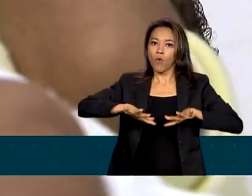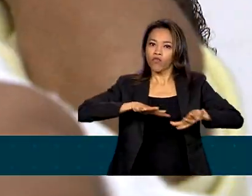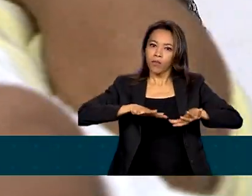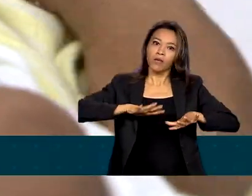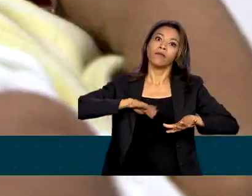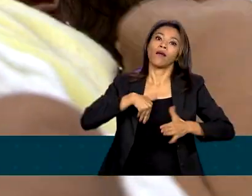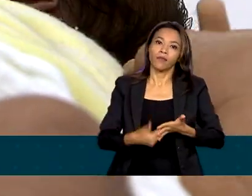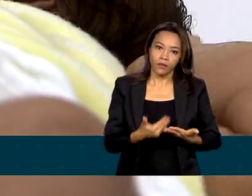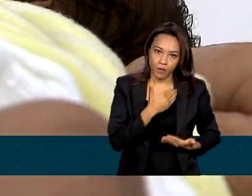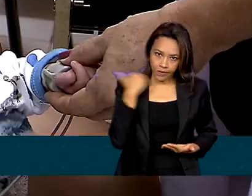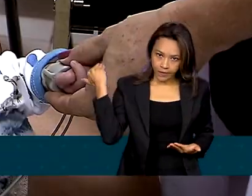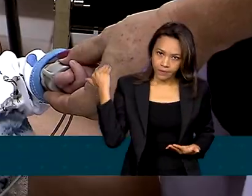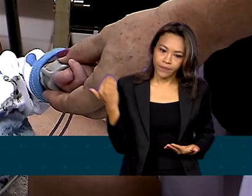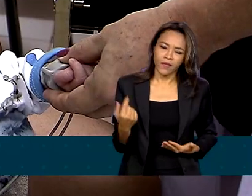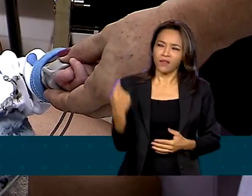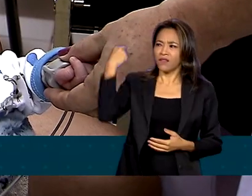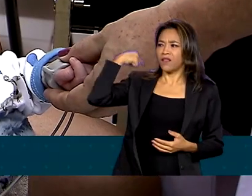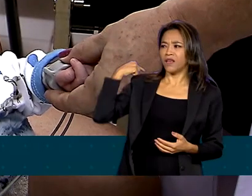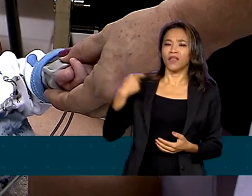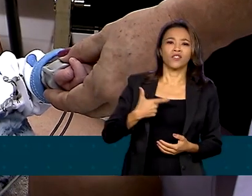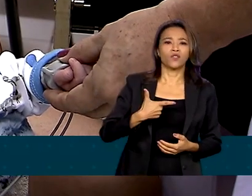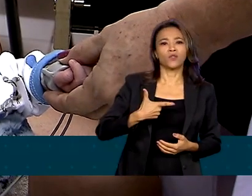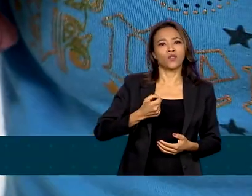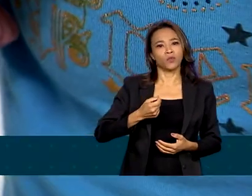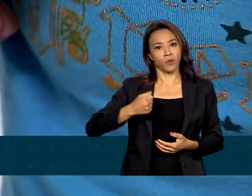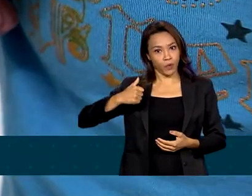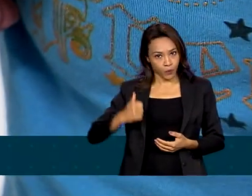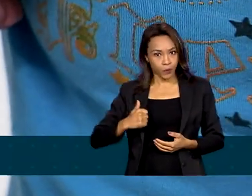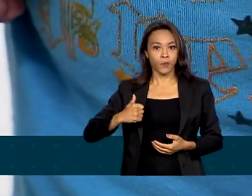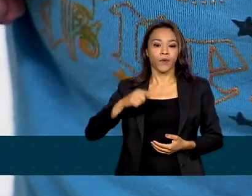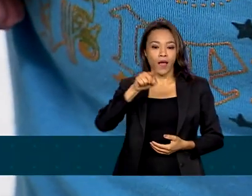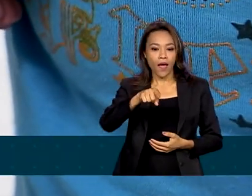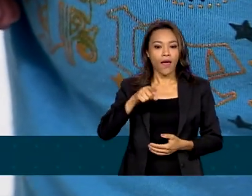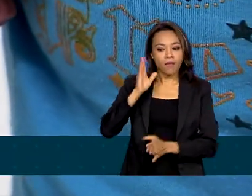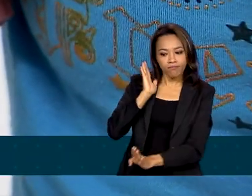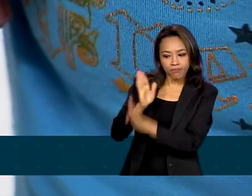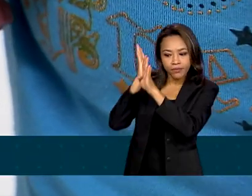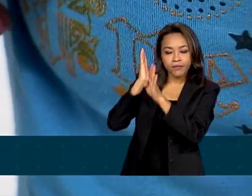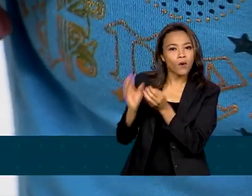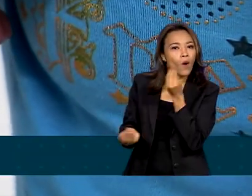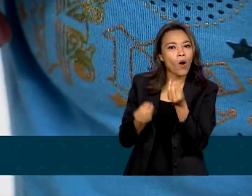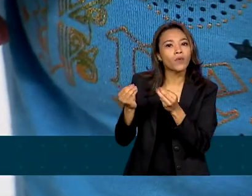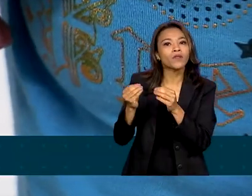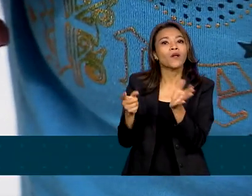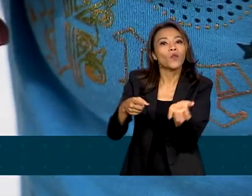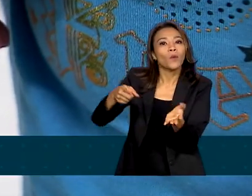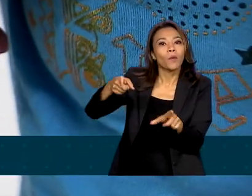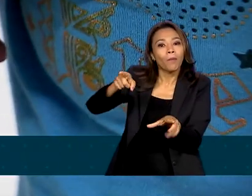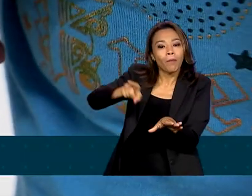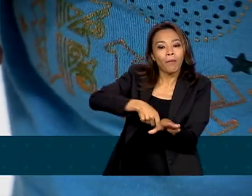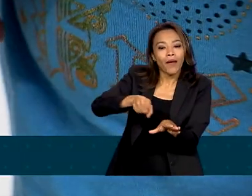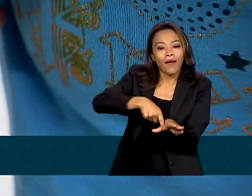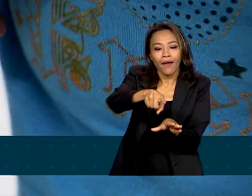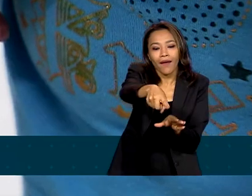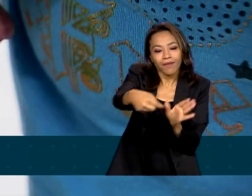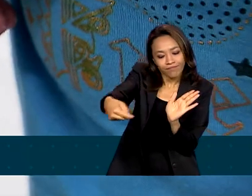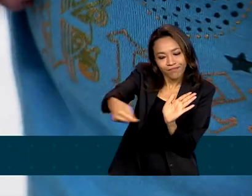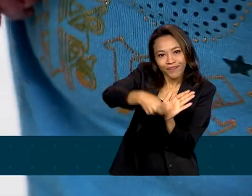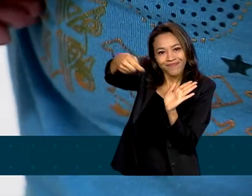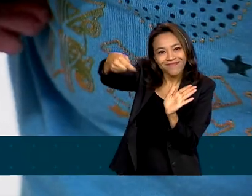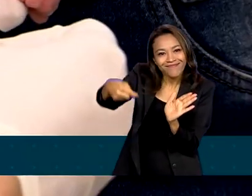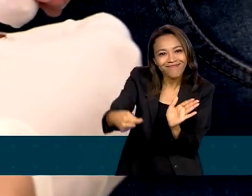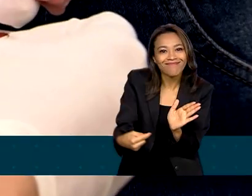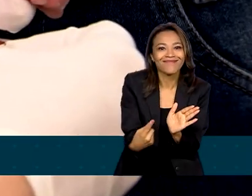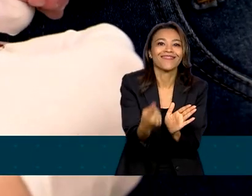Desde 2001, esse grupo de doenças é diagnosticado no teste do pezinho, que deve ser realizado